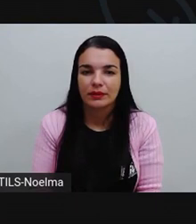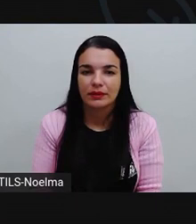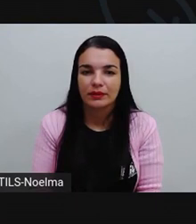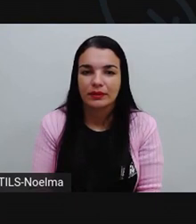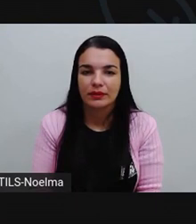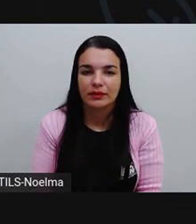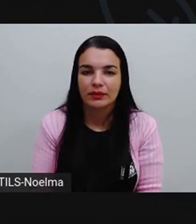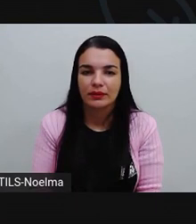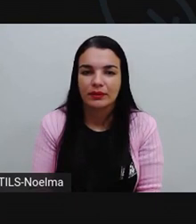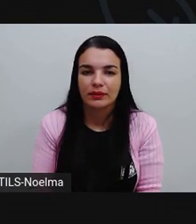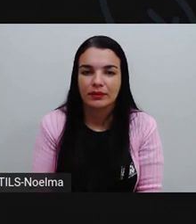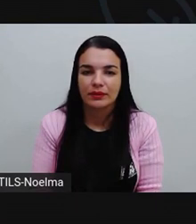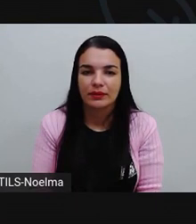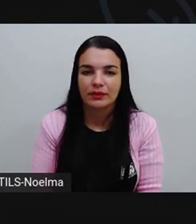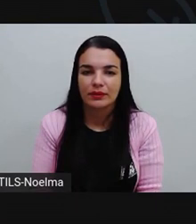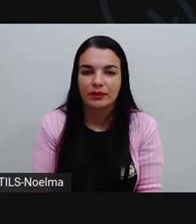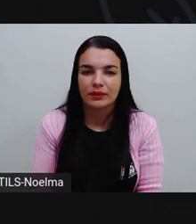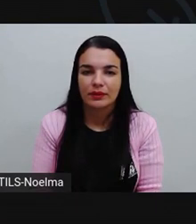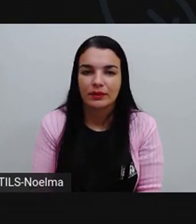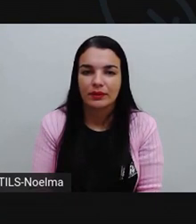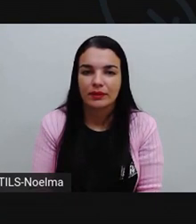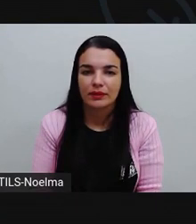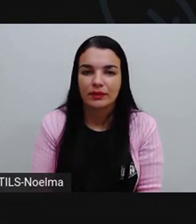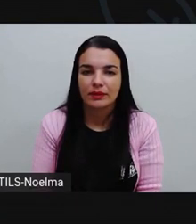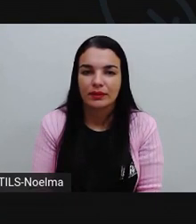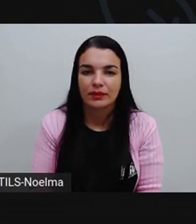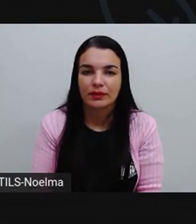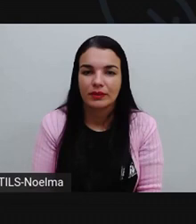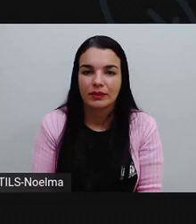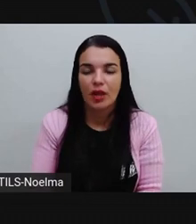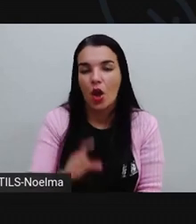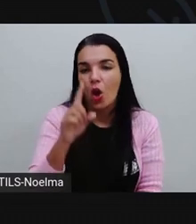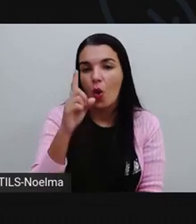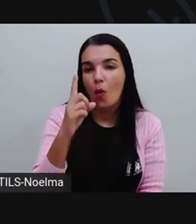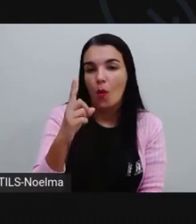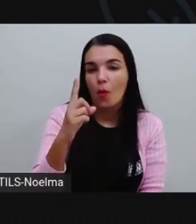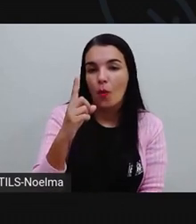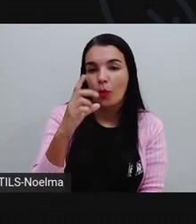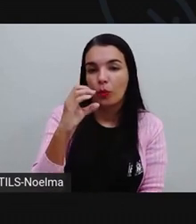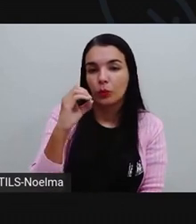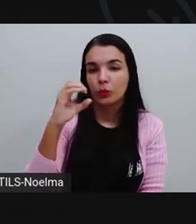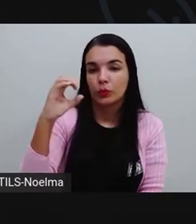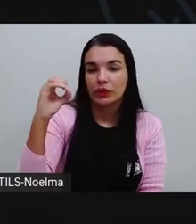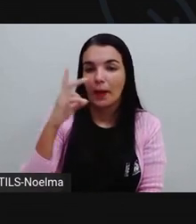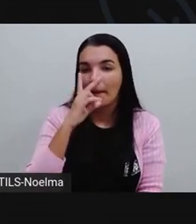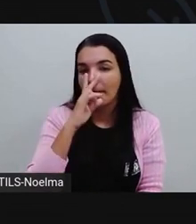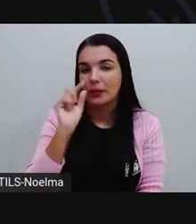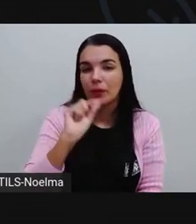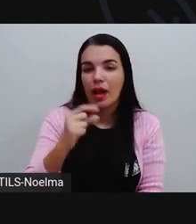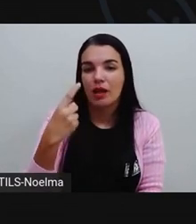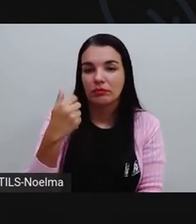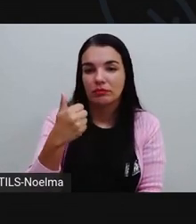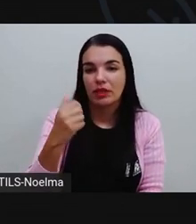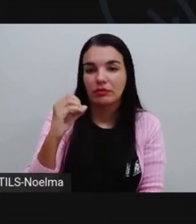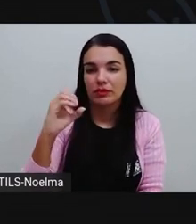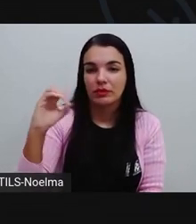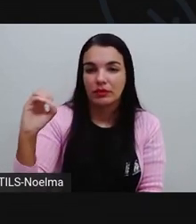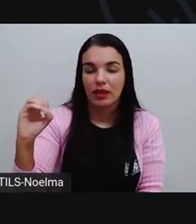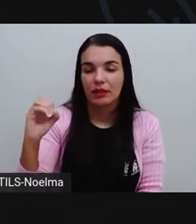9. E aqui, 1 tira 1, que na verdade ficou 100, né? 1 tira 1.